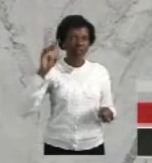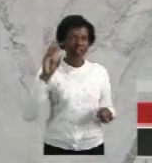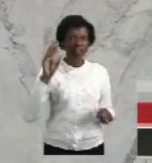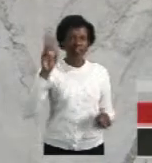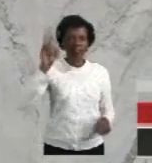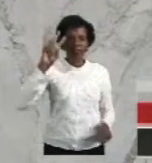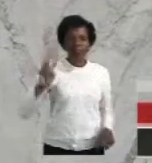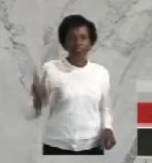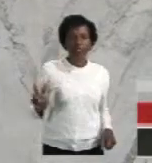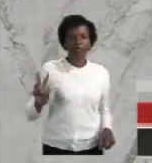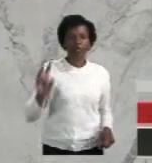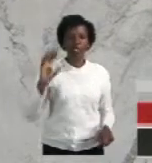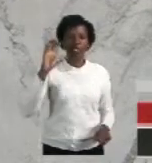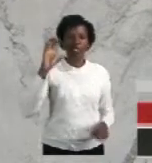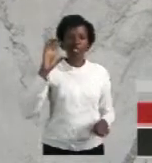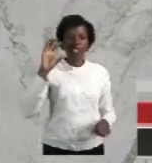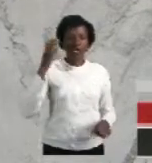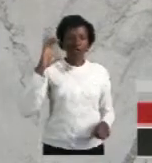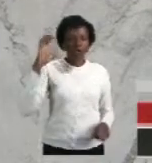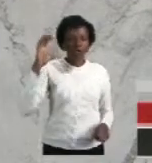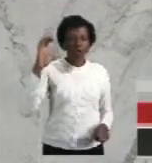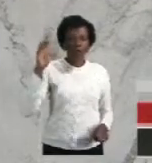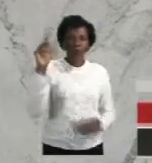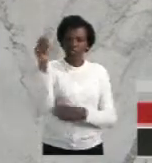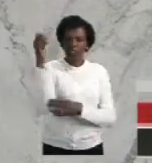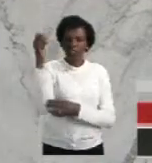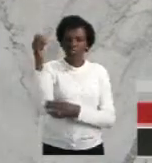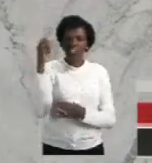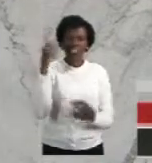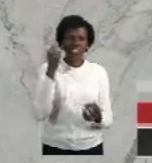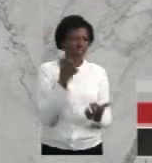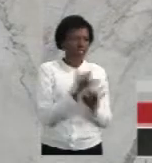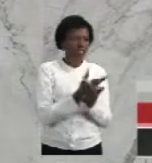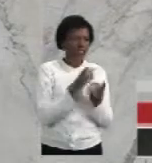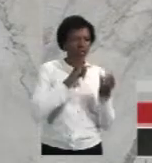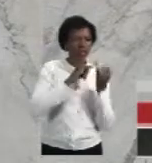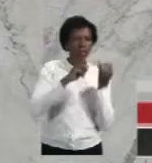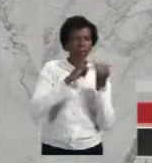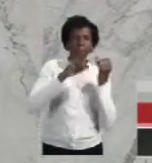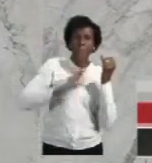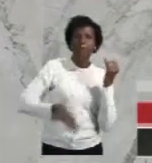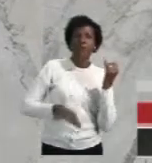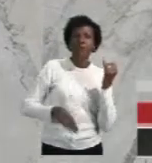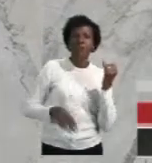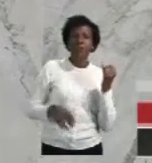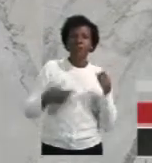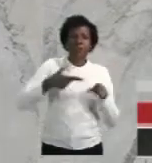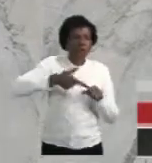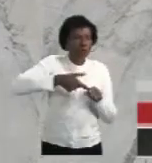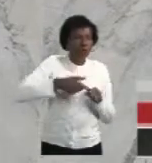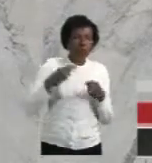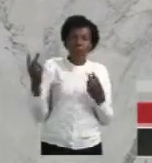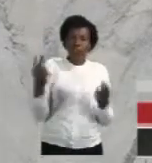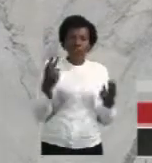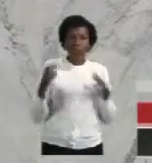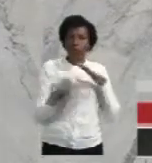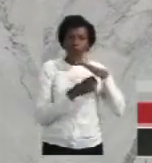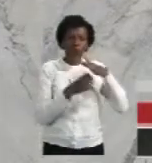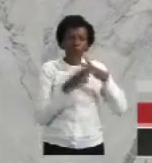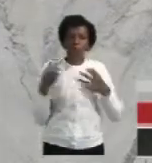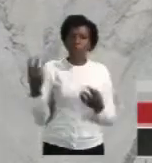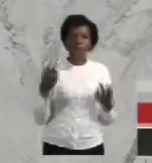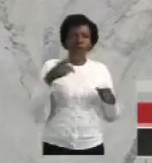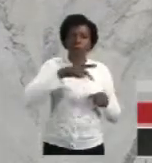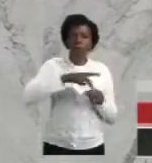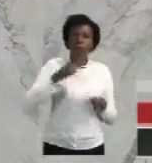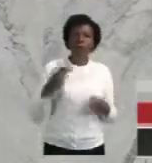na Argentina, eles pagarem menos da metade do preço de combustível, sendo que o mesmo combustível é fornecido pela Petrobras. Como é que pode